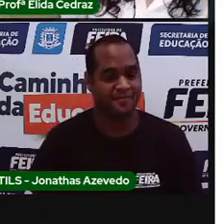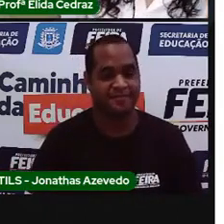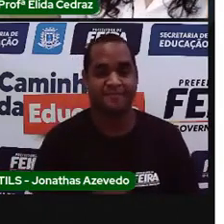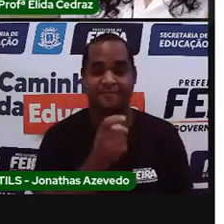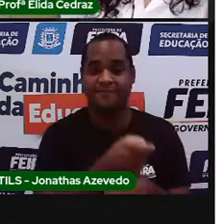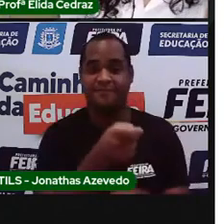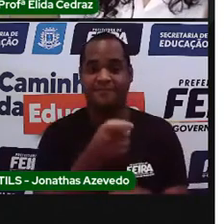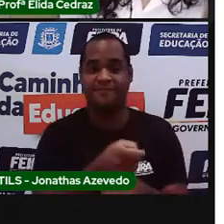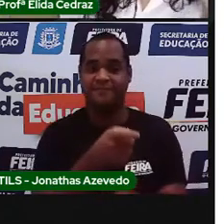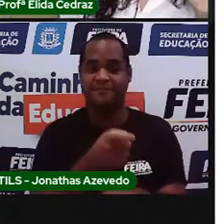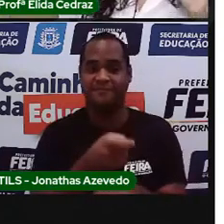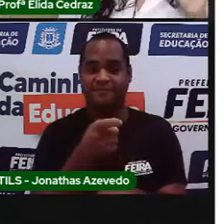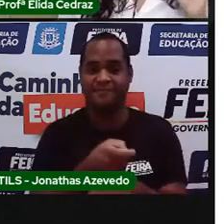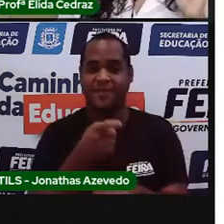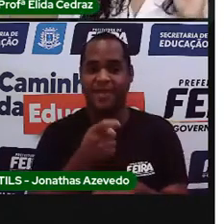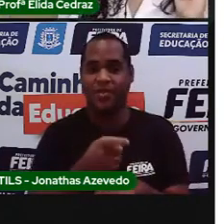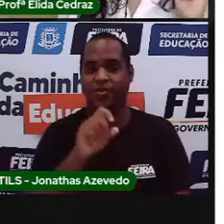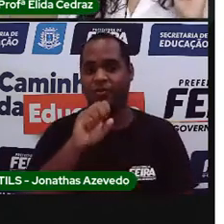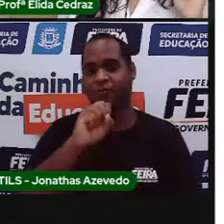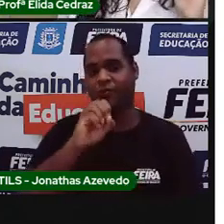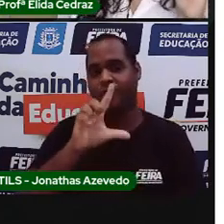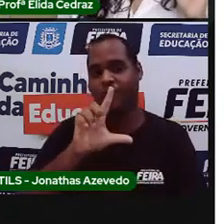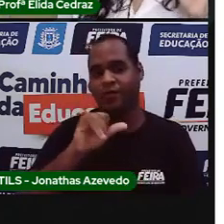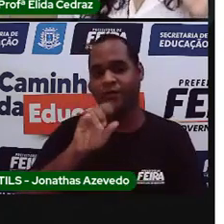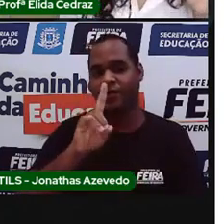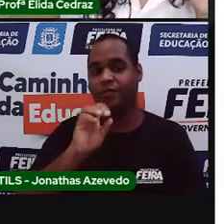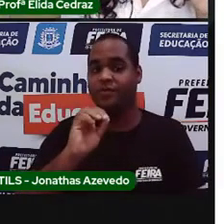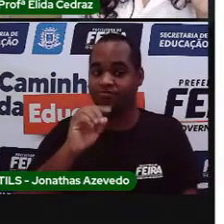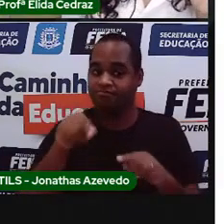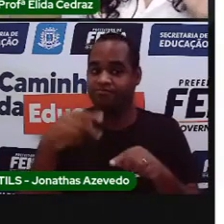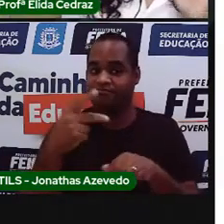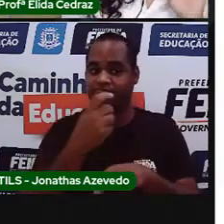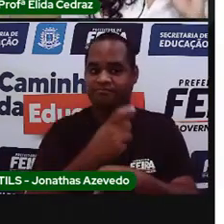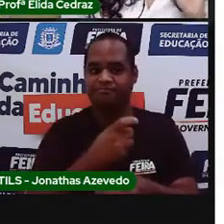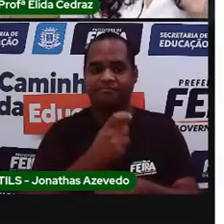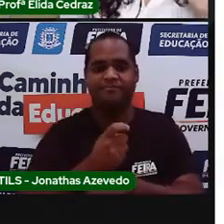Isso mesmo. Ele é sólido.